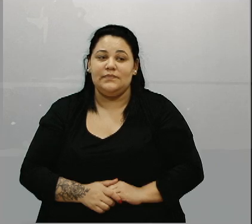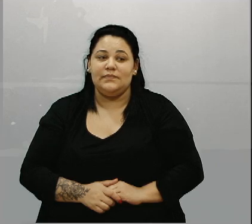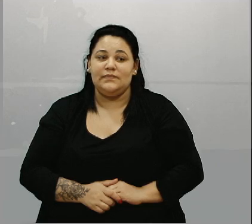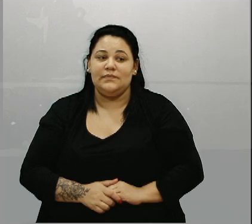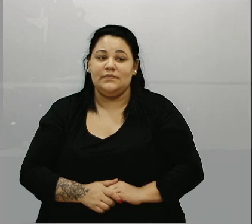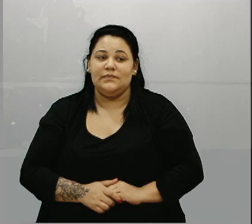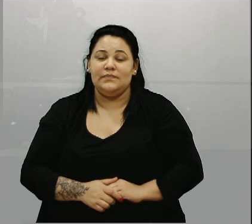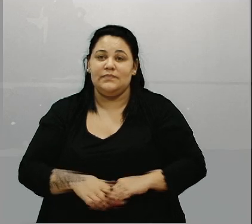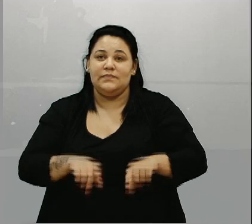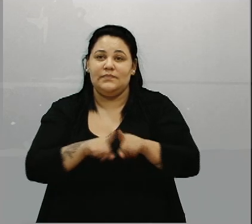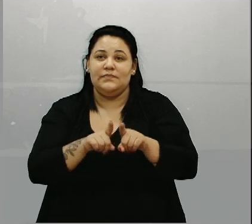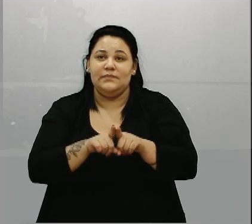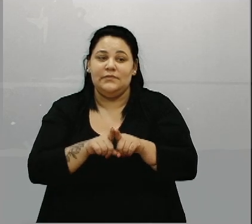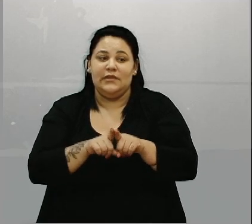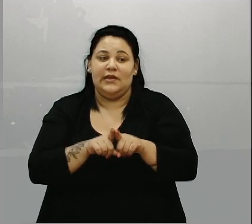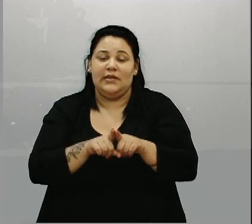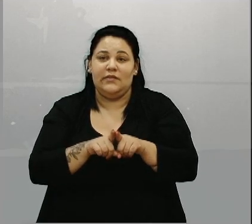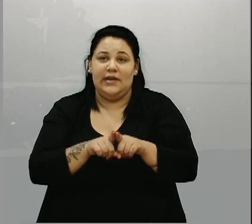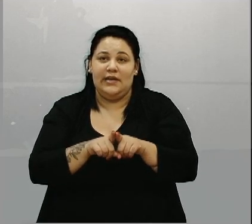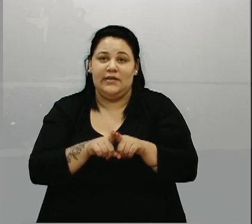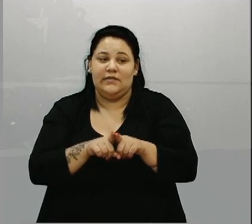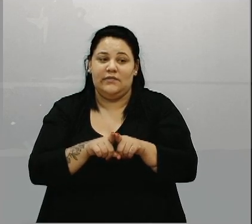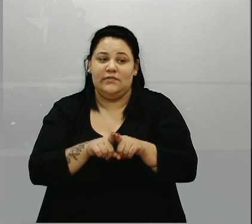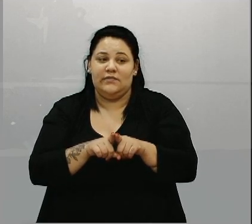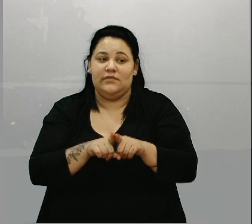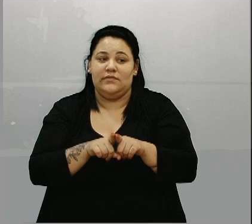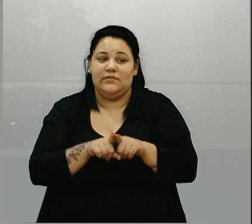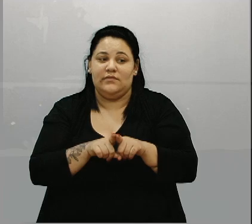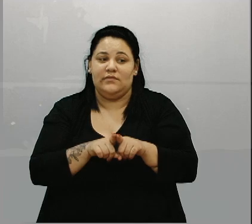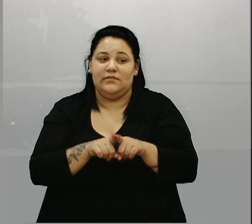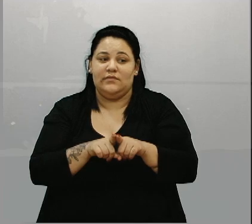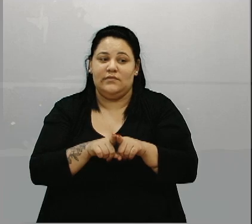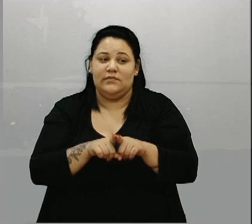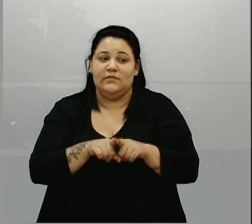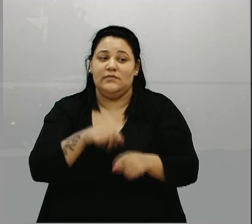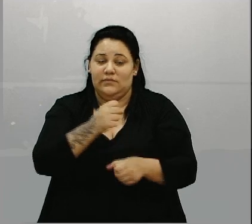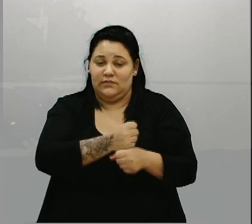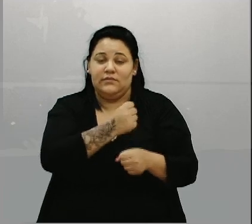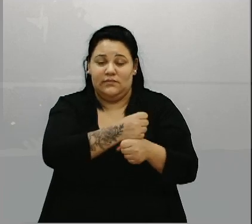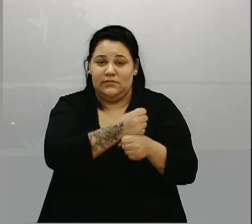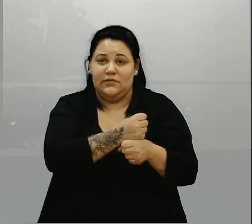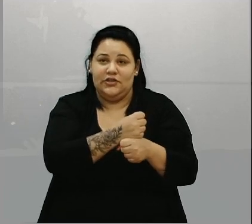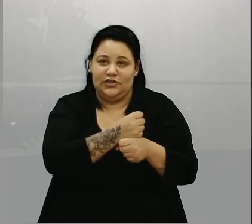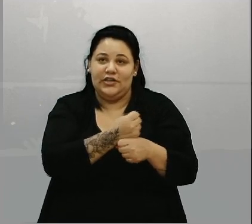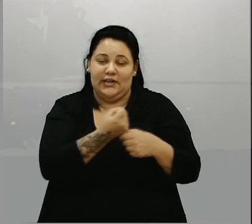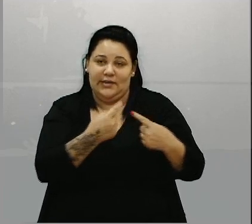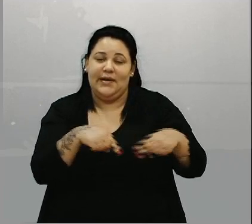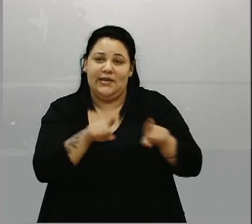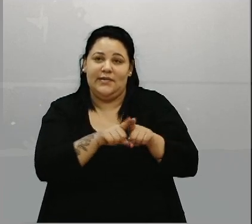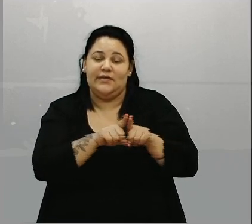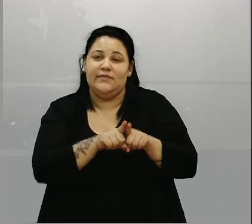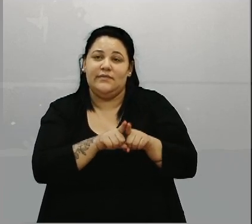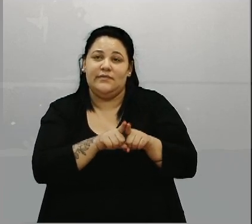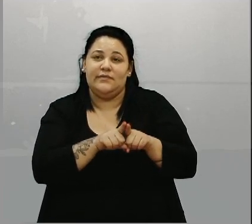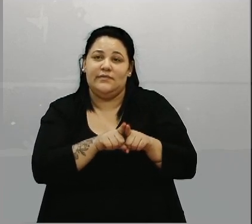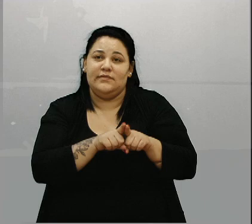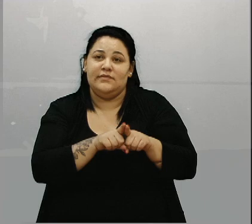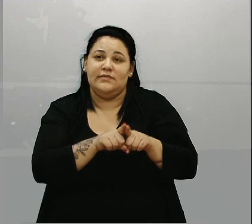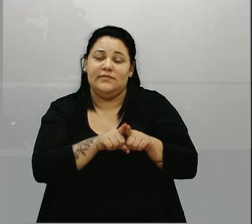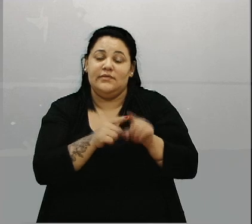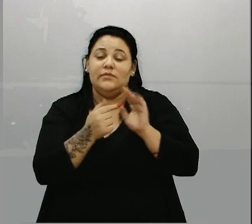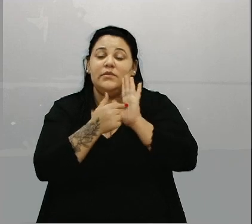ponte, a sustentação da parte de concreto em cima, mostrou as máquinas ali funcionando e também